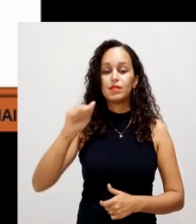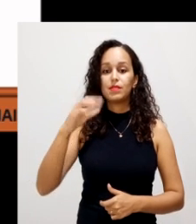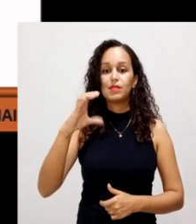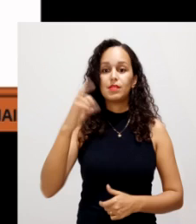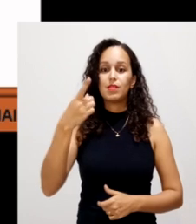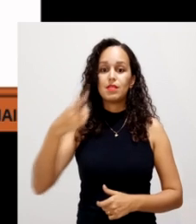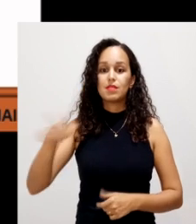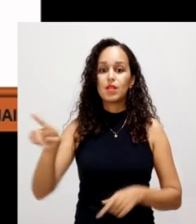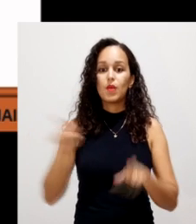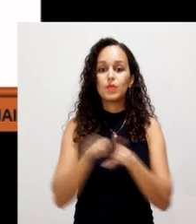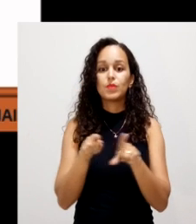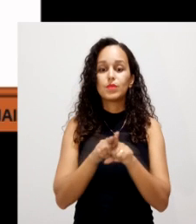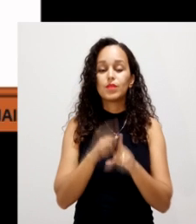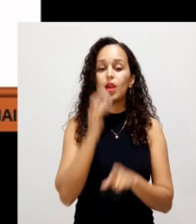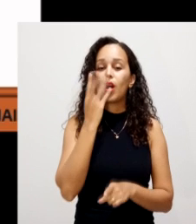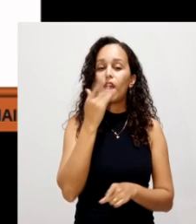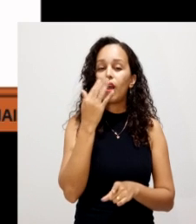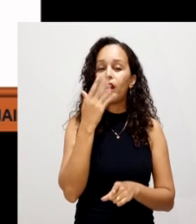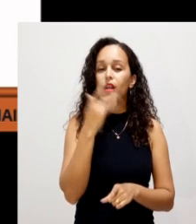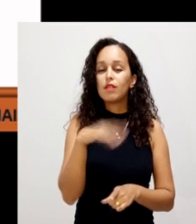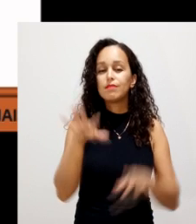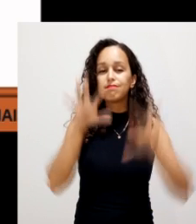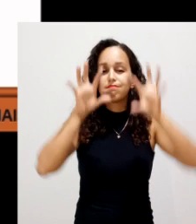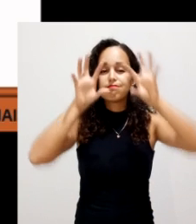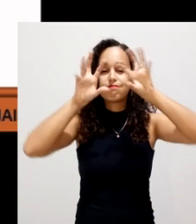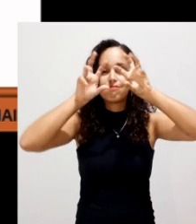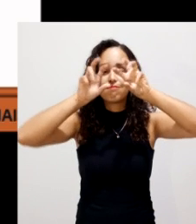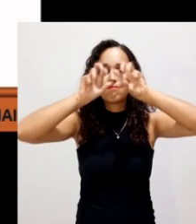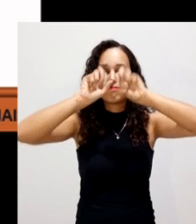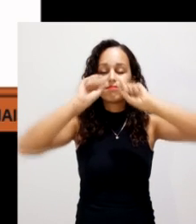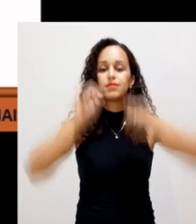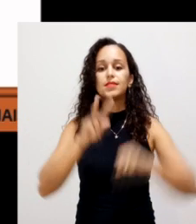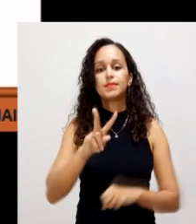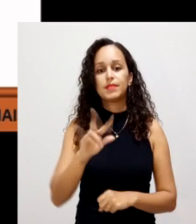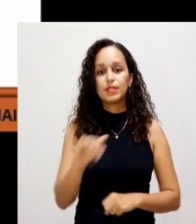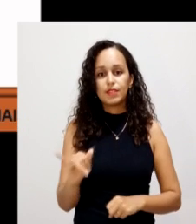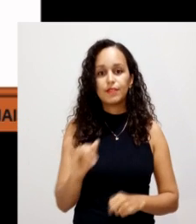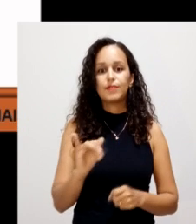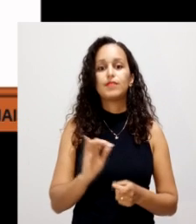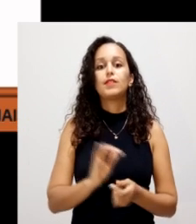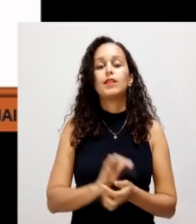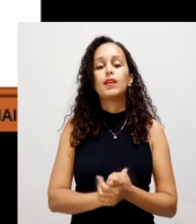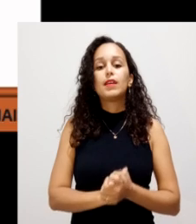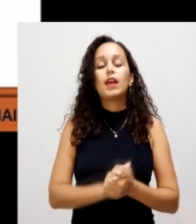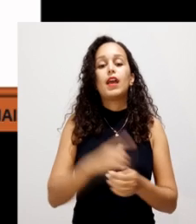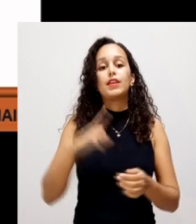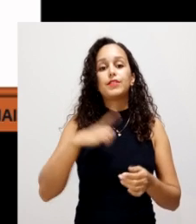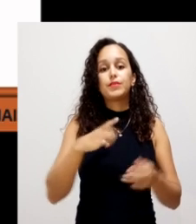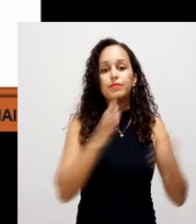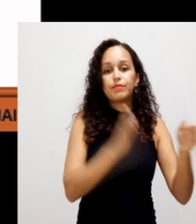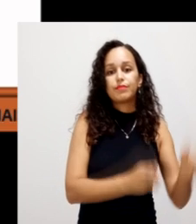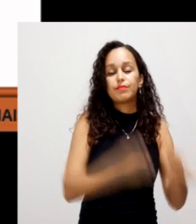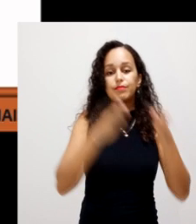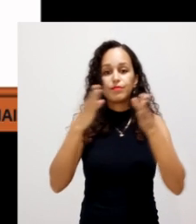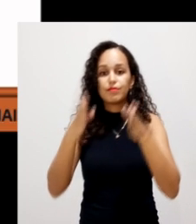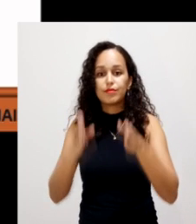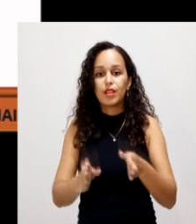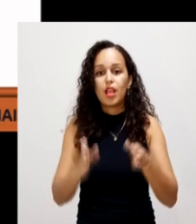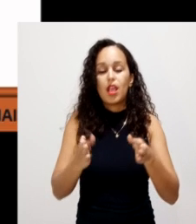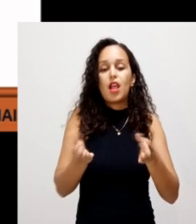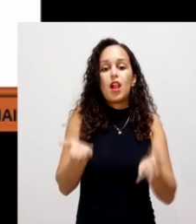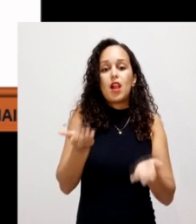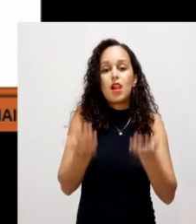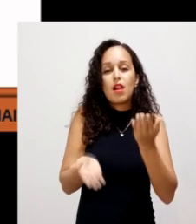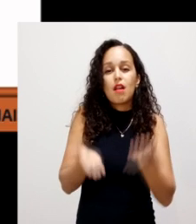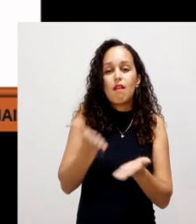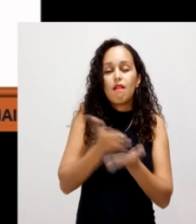deixar a coloração desse composto aqui mais escura à medida que nós vamos saindo de uma fração leve para um ácido fúrbico, um